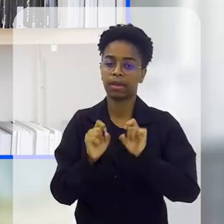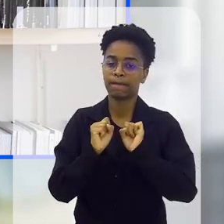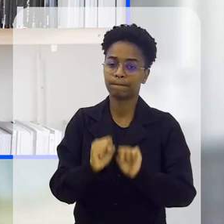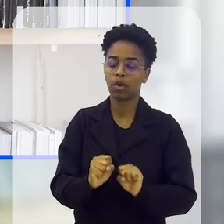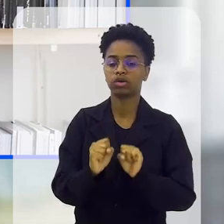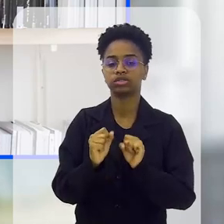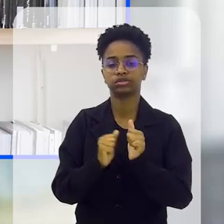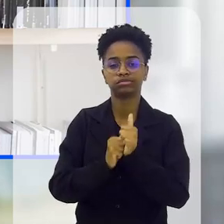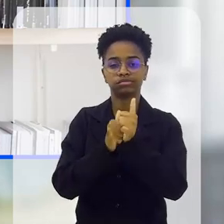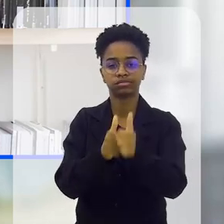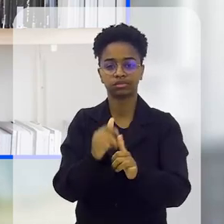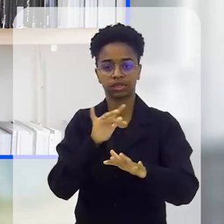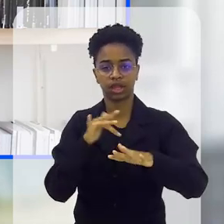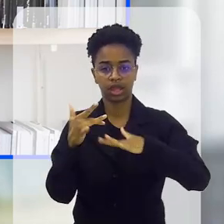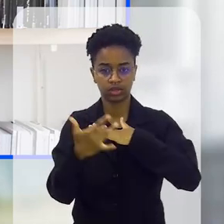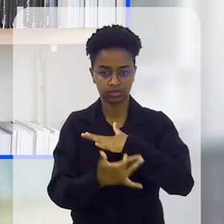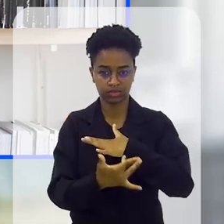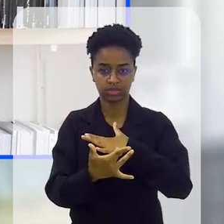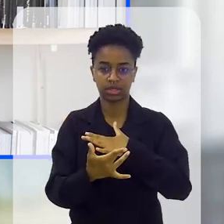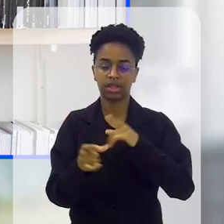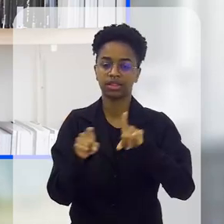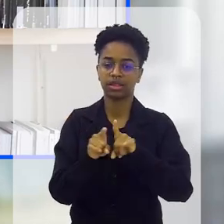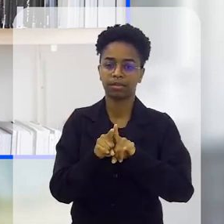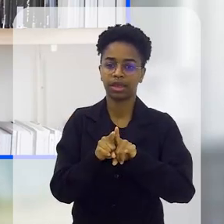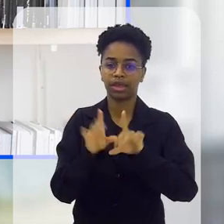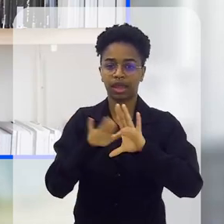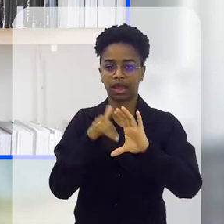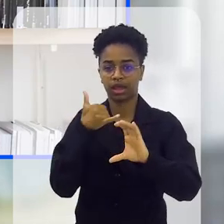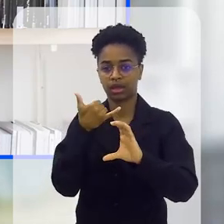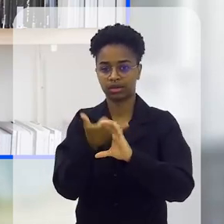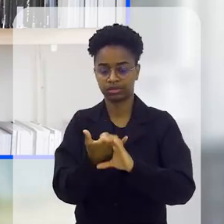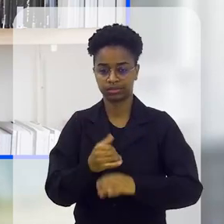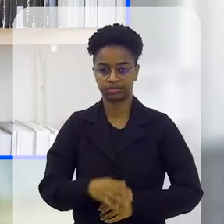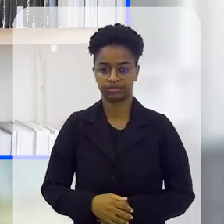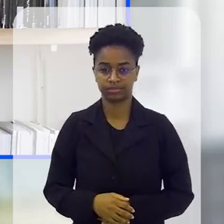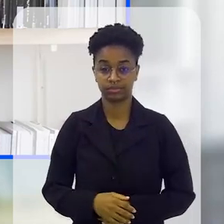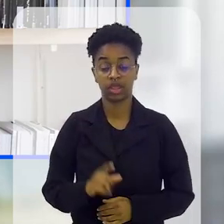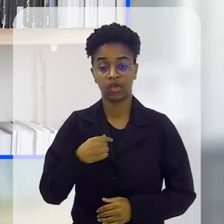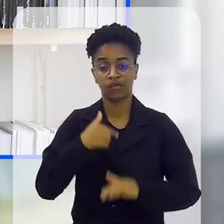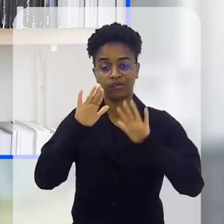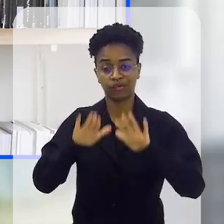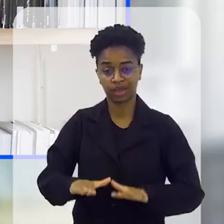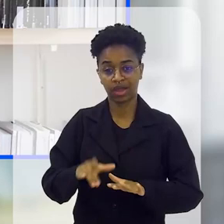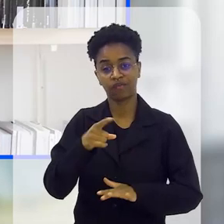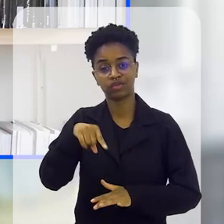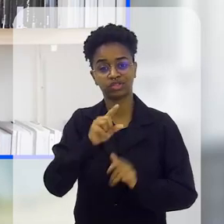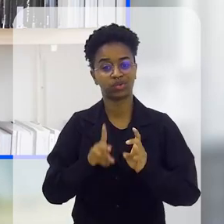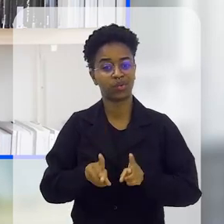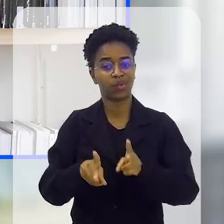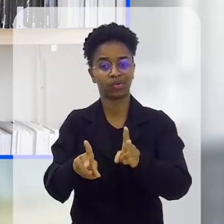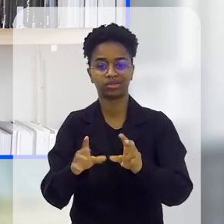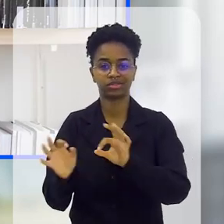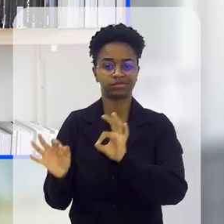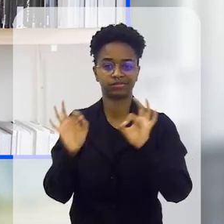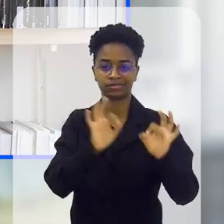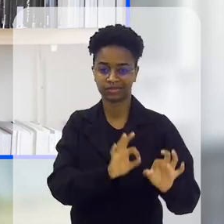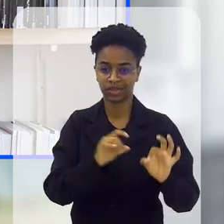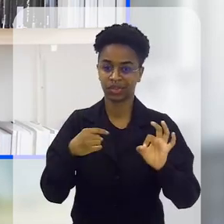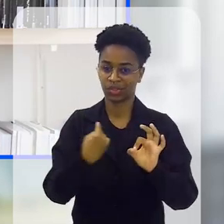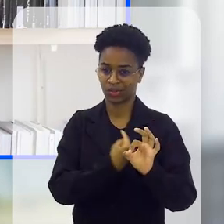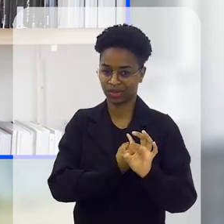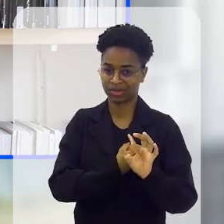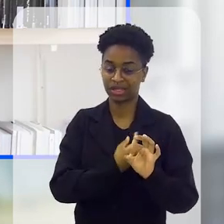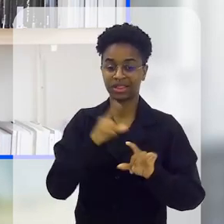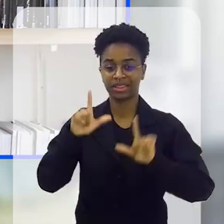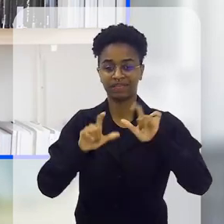da NET. Você também pode nos acompanhar nas nossas redes sociais, e no nosso canal do YouTube. Vou ficando por aqui, você